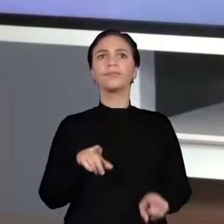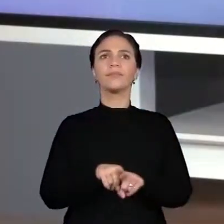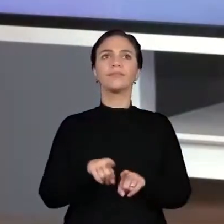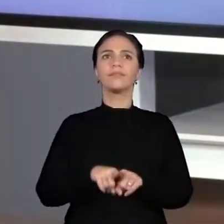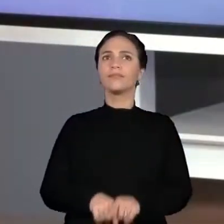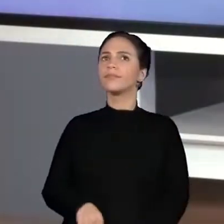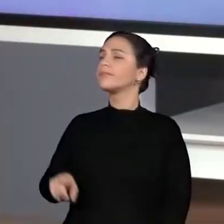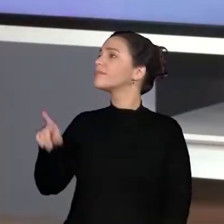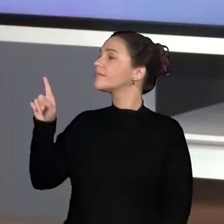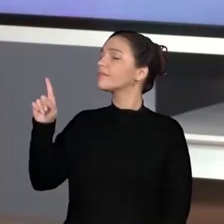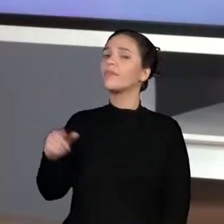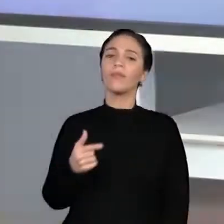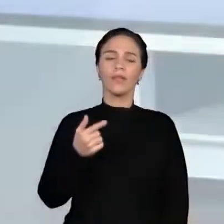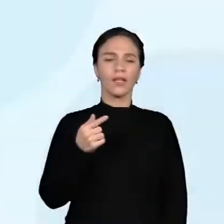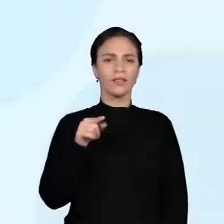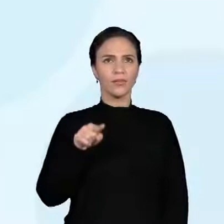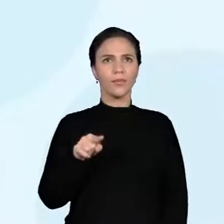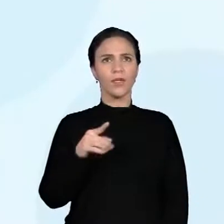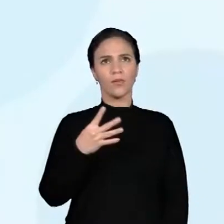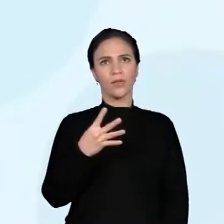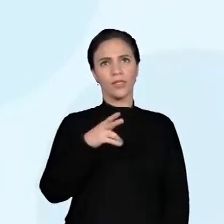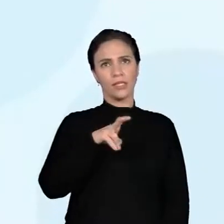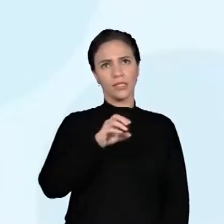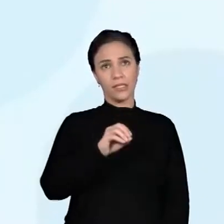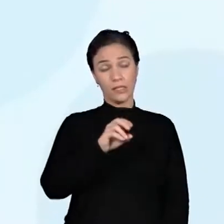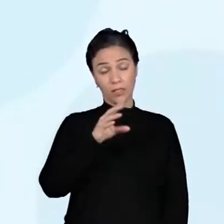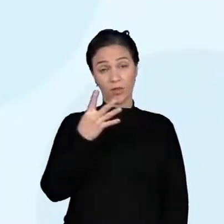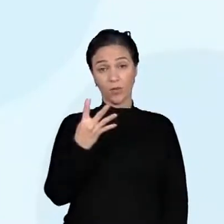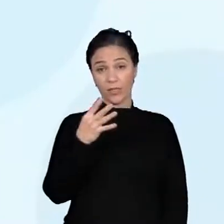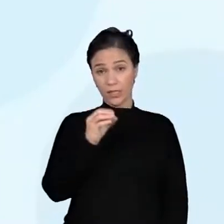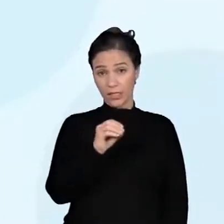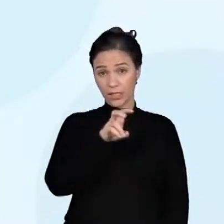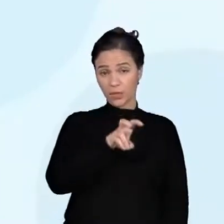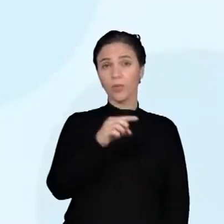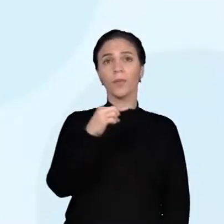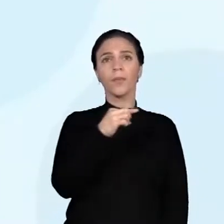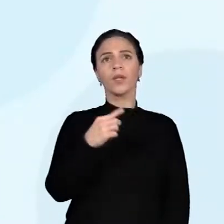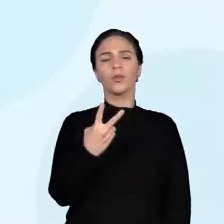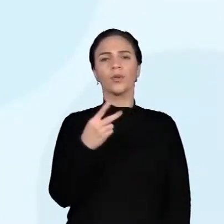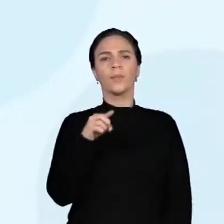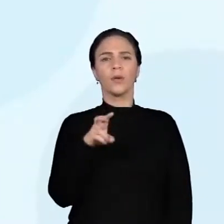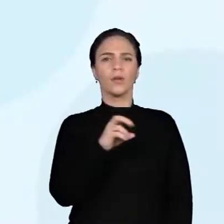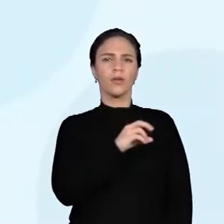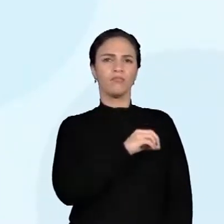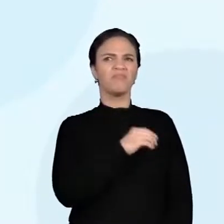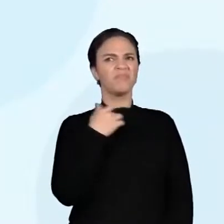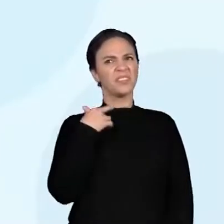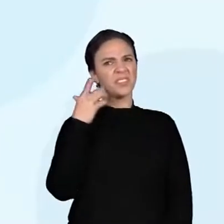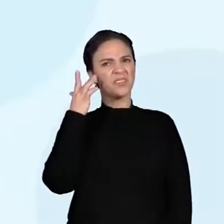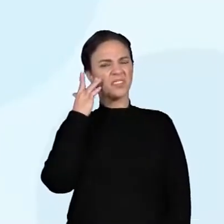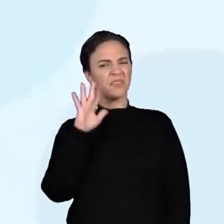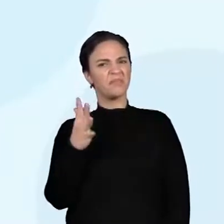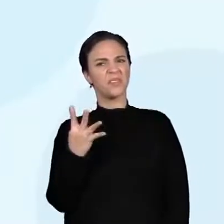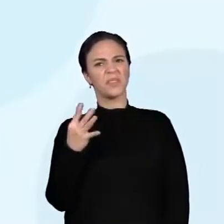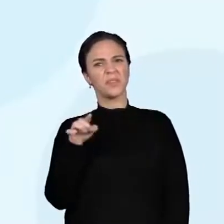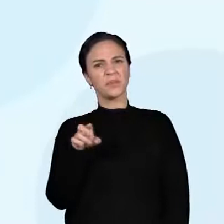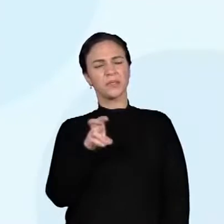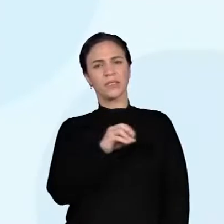.405 menos 2.500. Eu já vou te falar. Eu acho que vai dar uns 4.500.